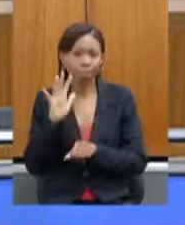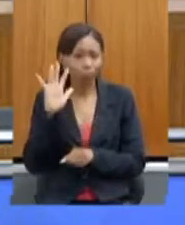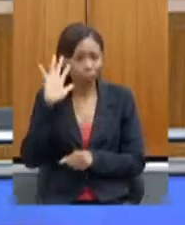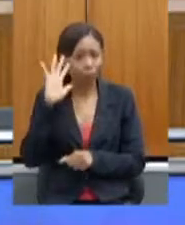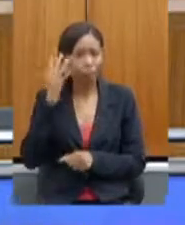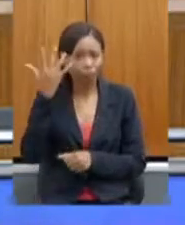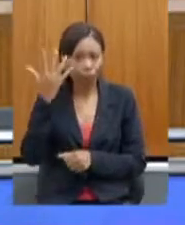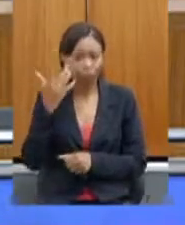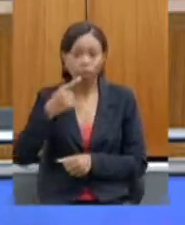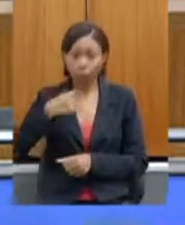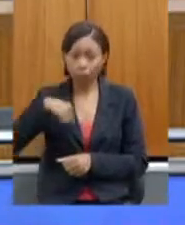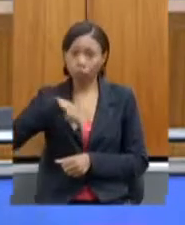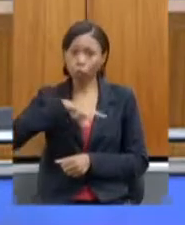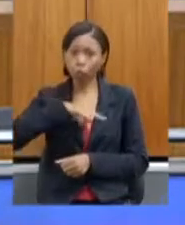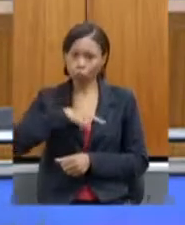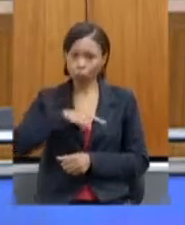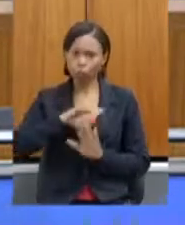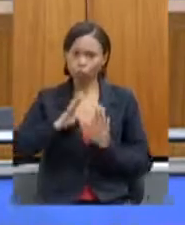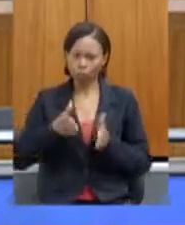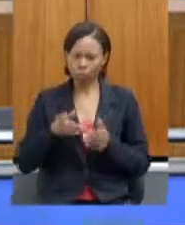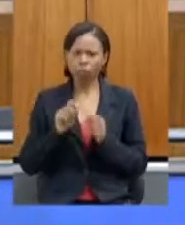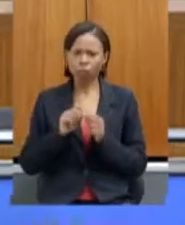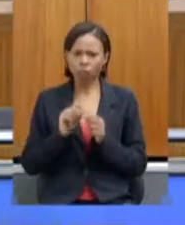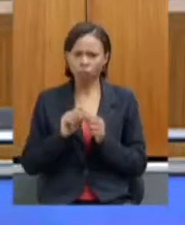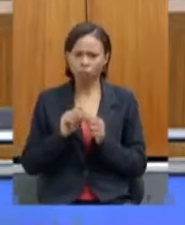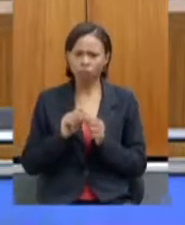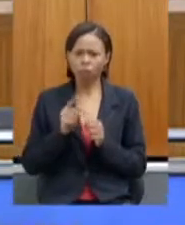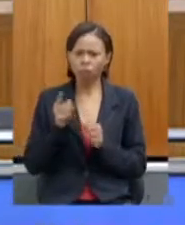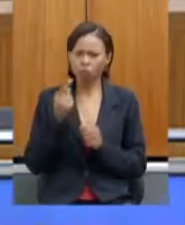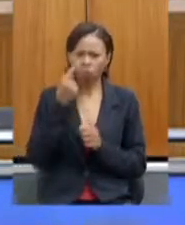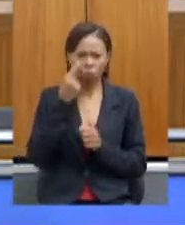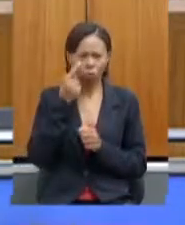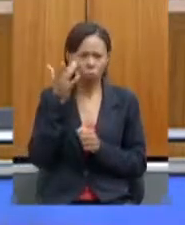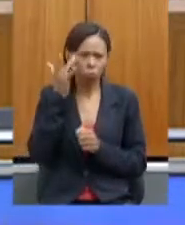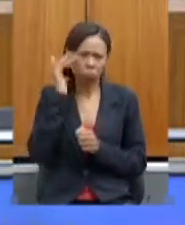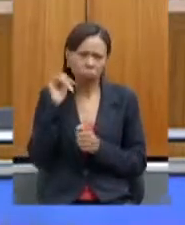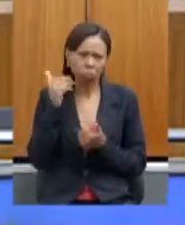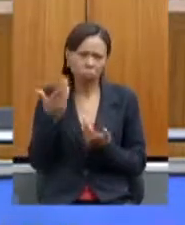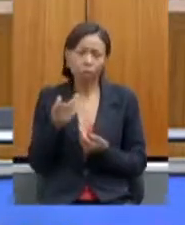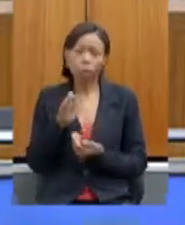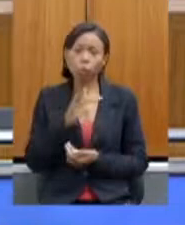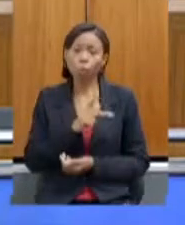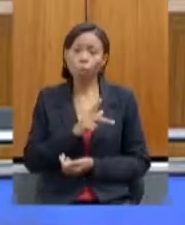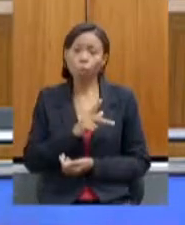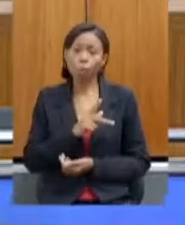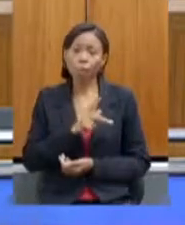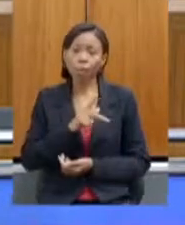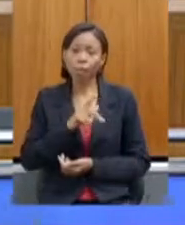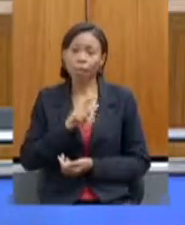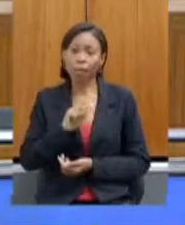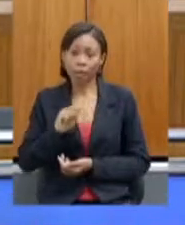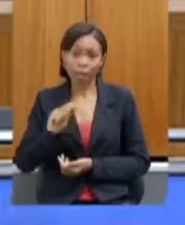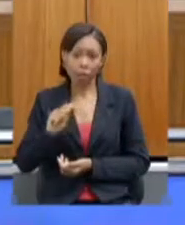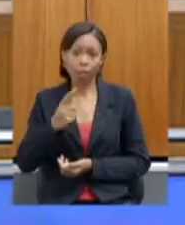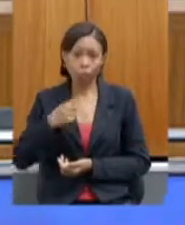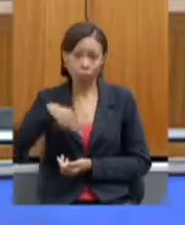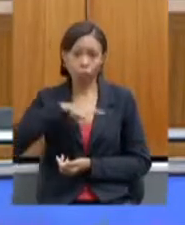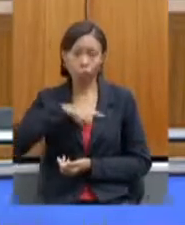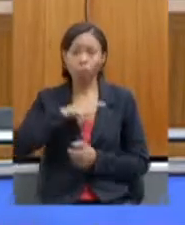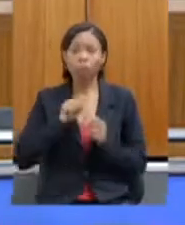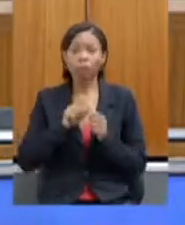fizemos, deputado, não se o senhor teve a oportunidade de ver, mas no nosso PAA, tivemos a execução